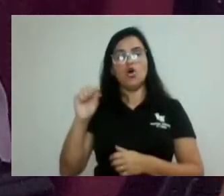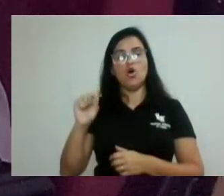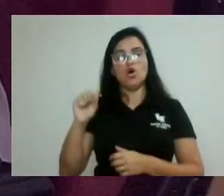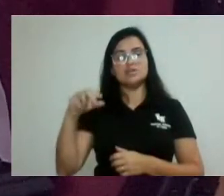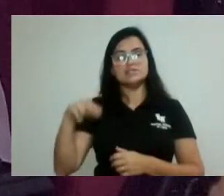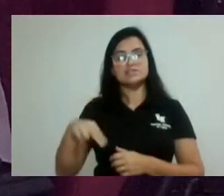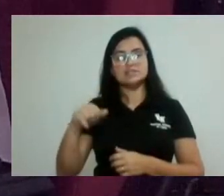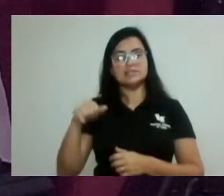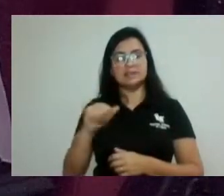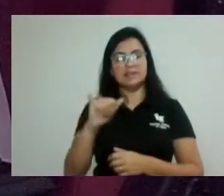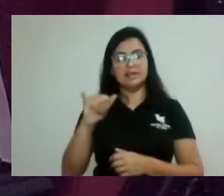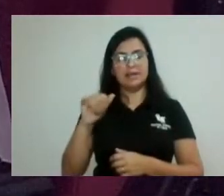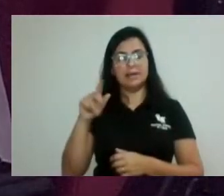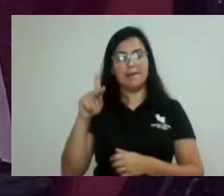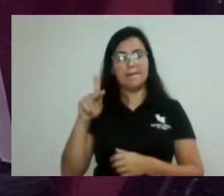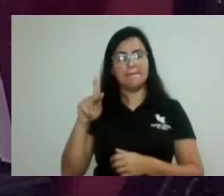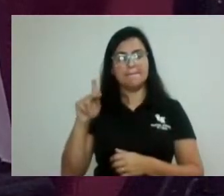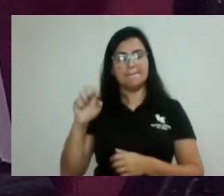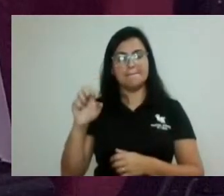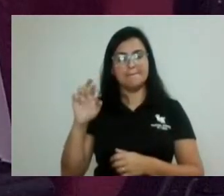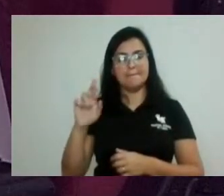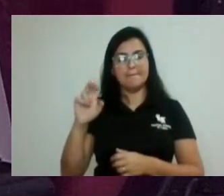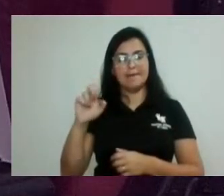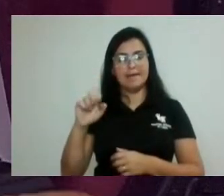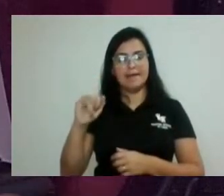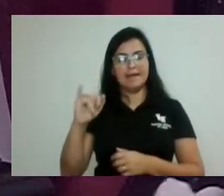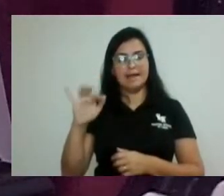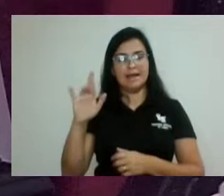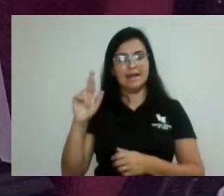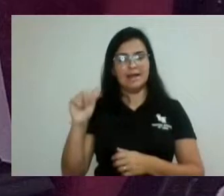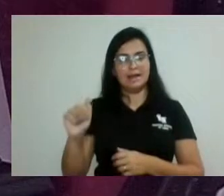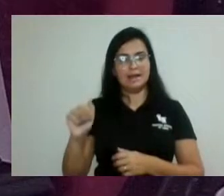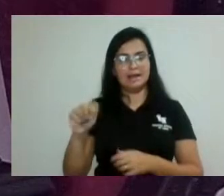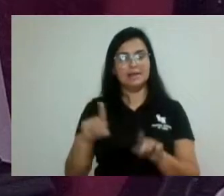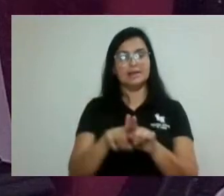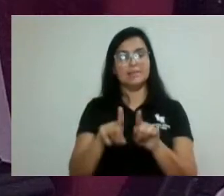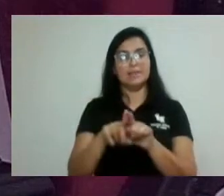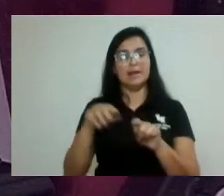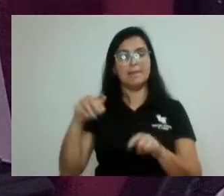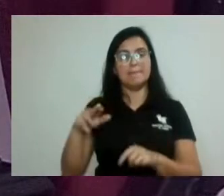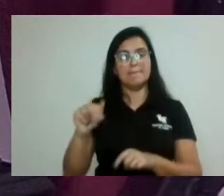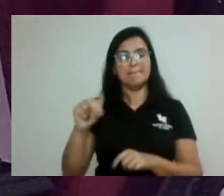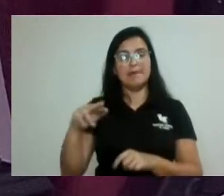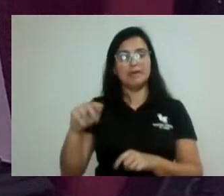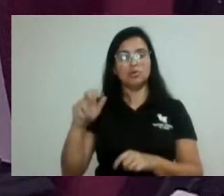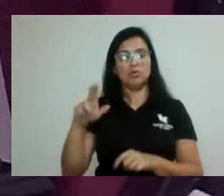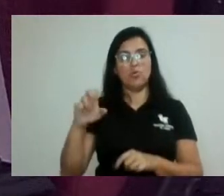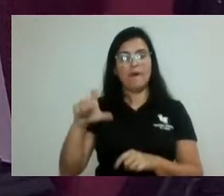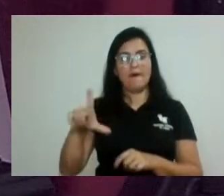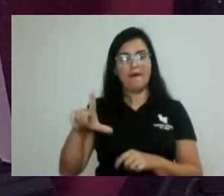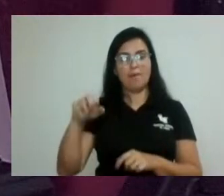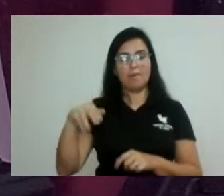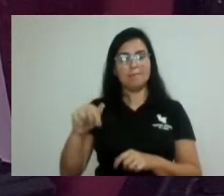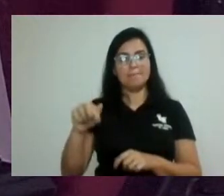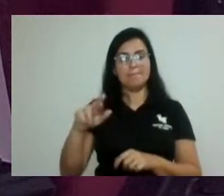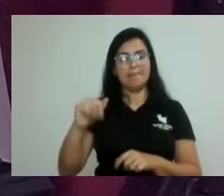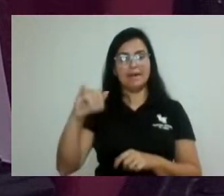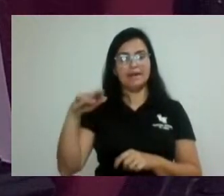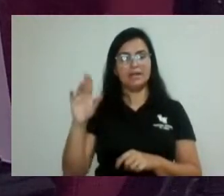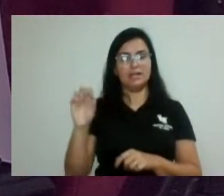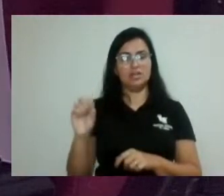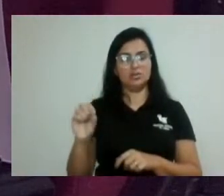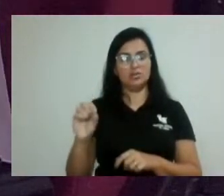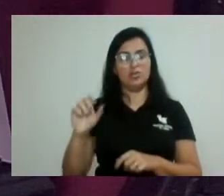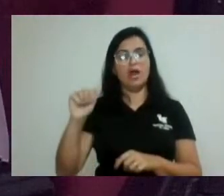maravilhosa. Avenida Manuel Marino da Silva, Alameda Paulo Roberto de Souza Lima, Alameda Elton Firmino